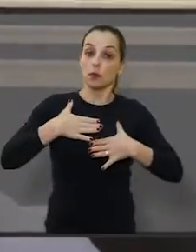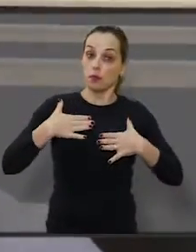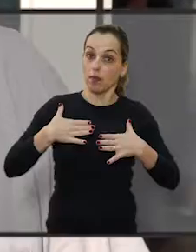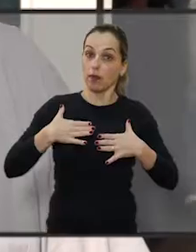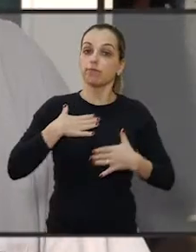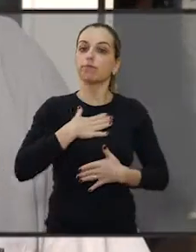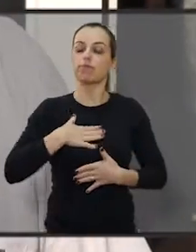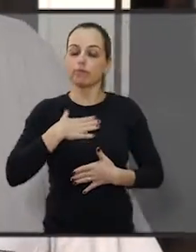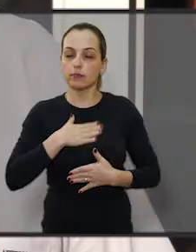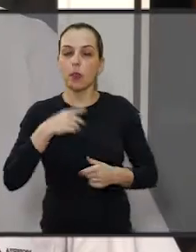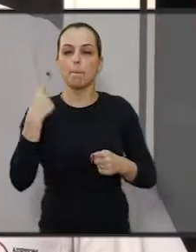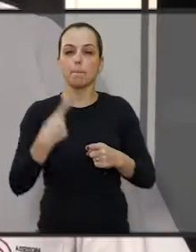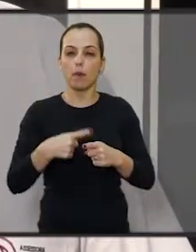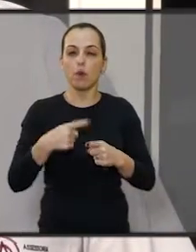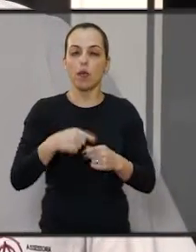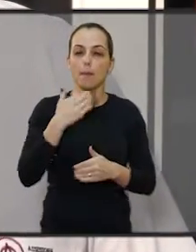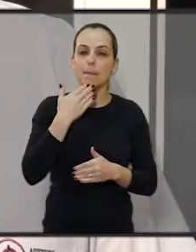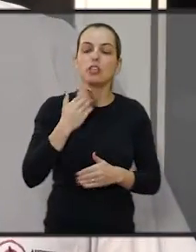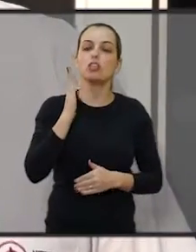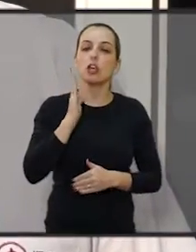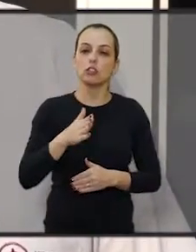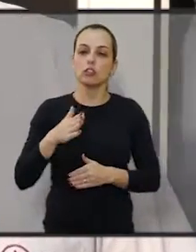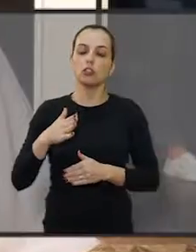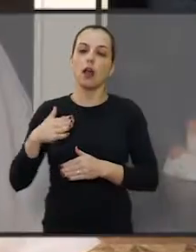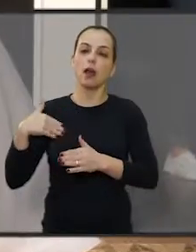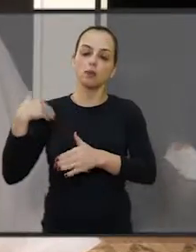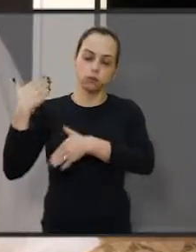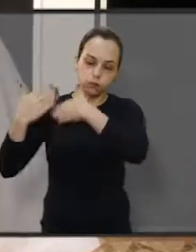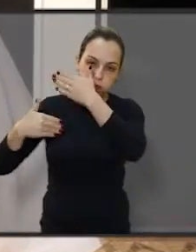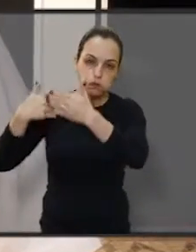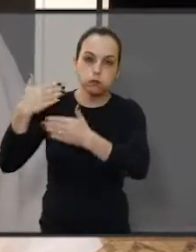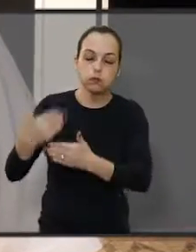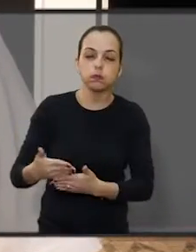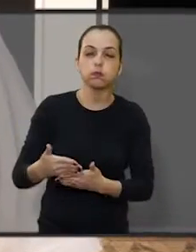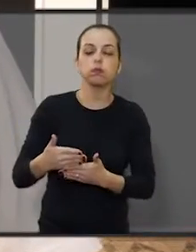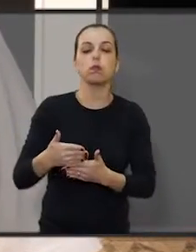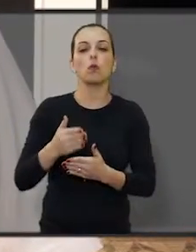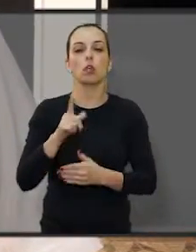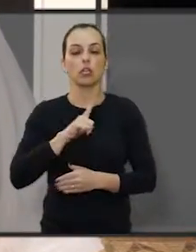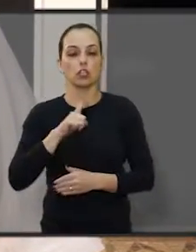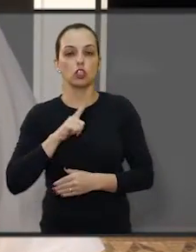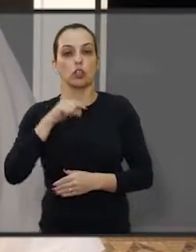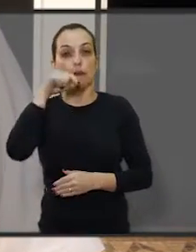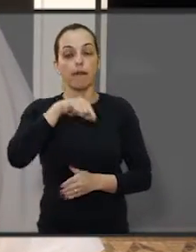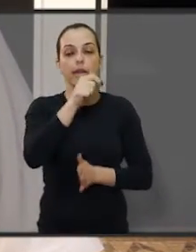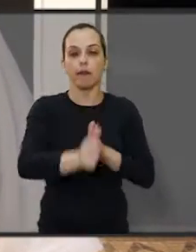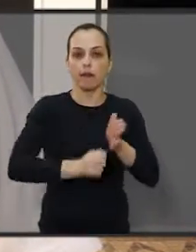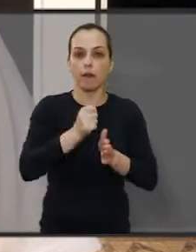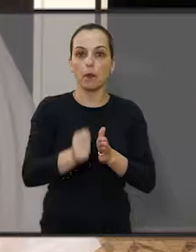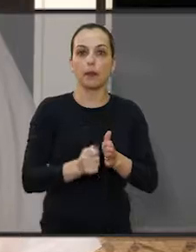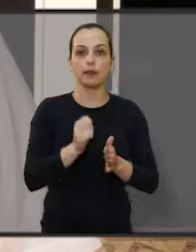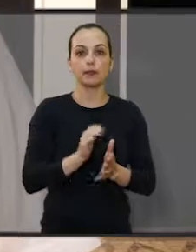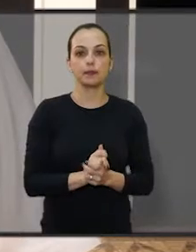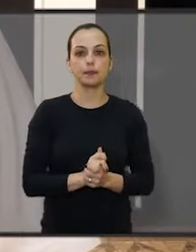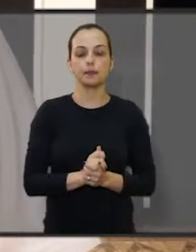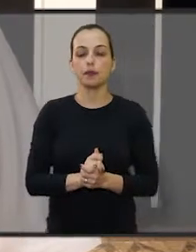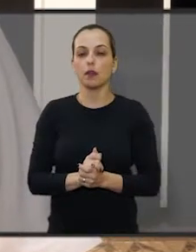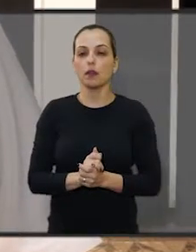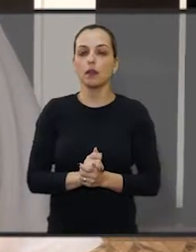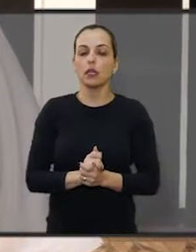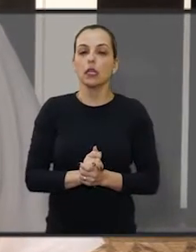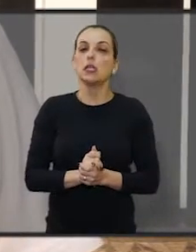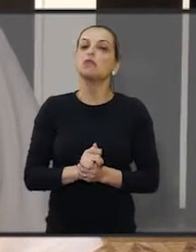foi uma grata surpresa, pois o serviço prestado desta maneira era uma antiga reivindicação de toda a categoria.